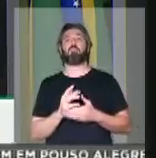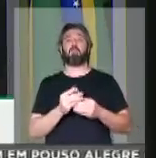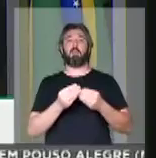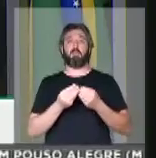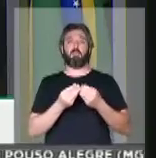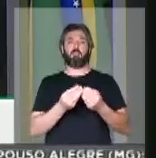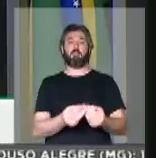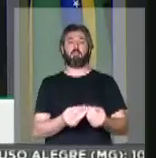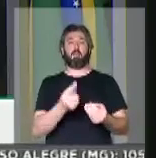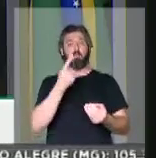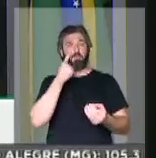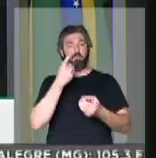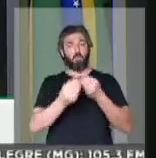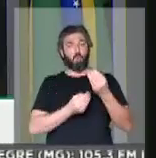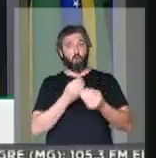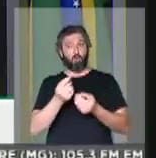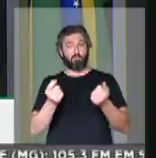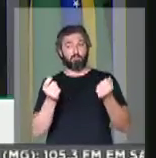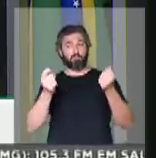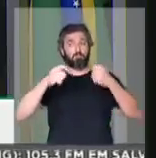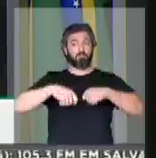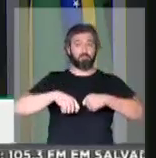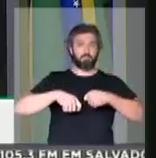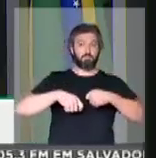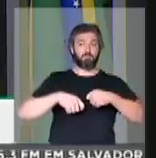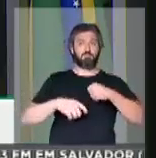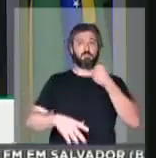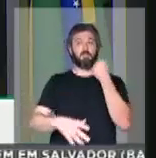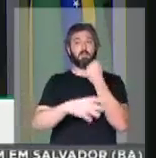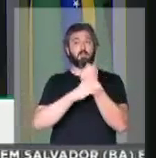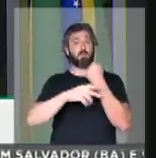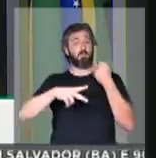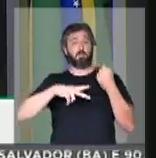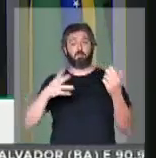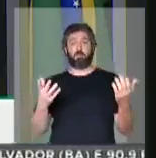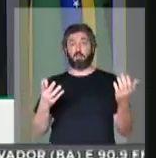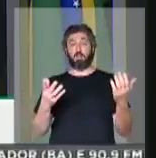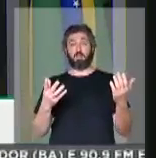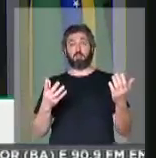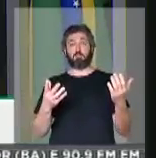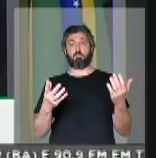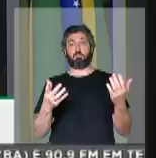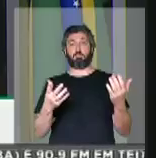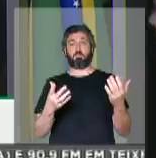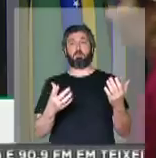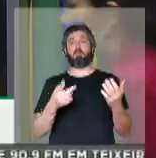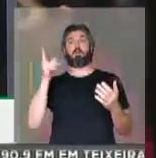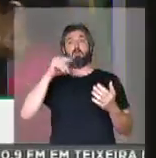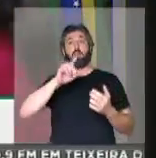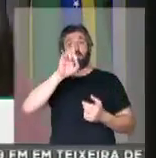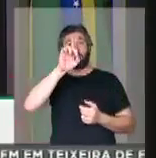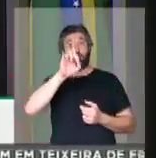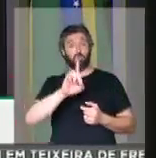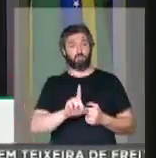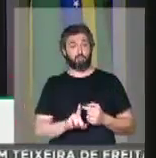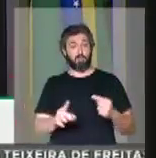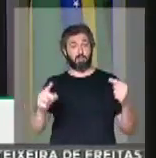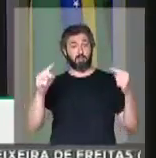temos que viabilizar e possibilitar a segurança privada, que nada mais é do que o direito